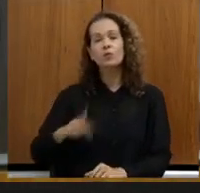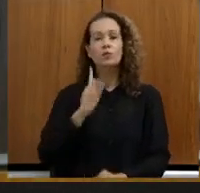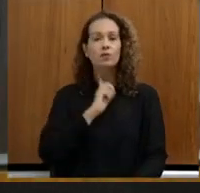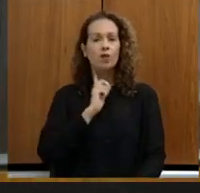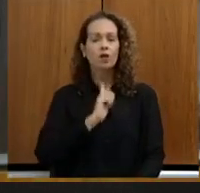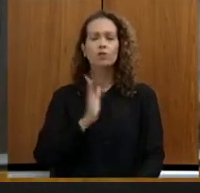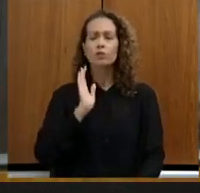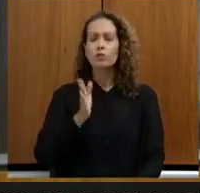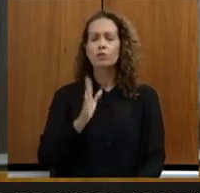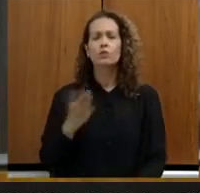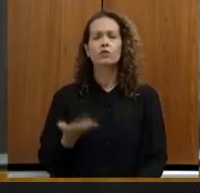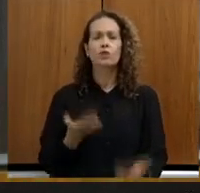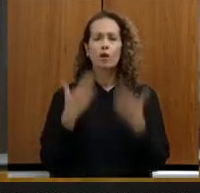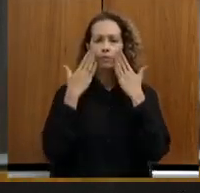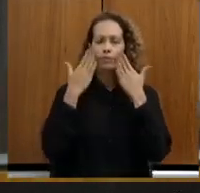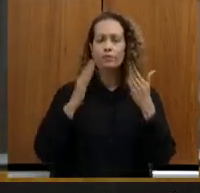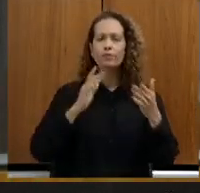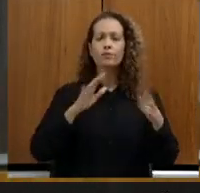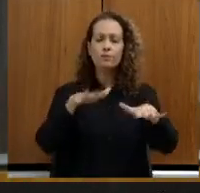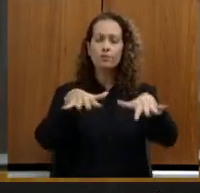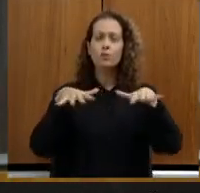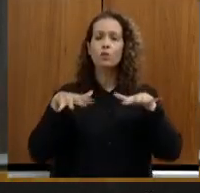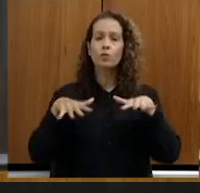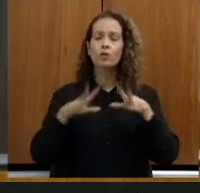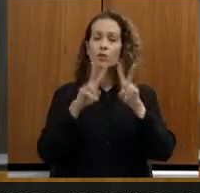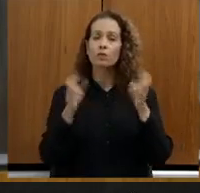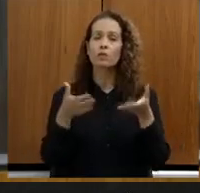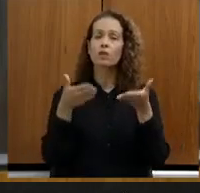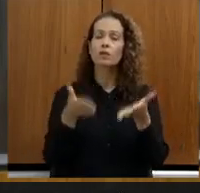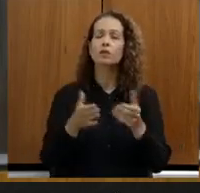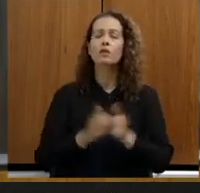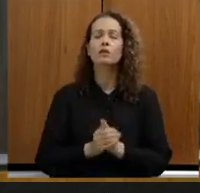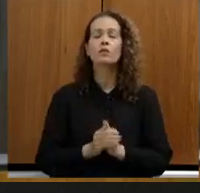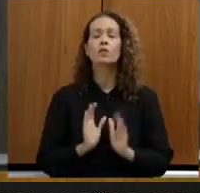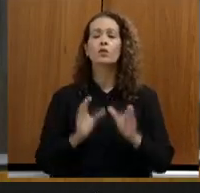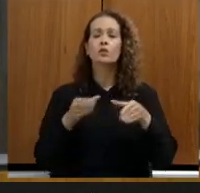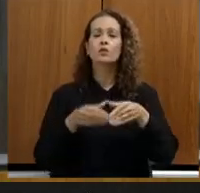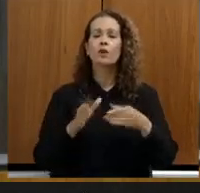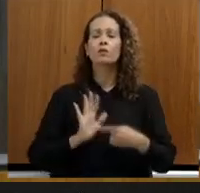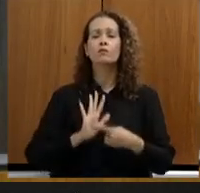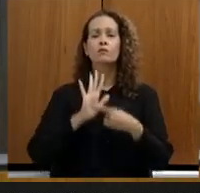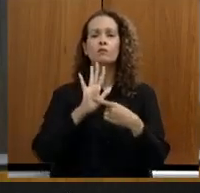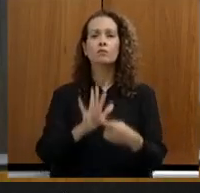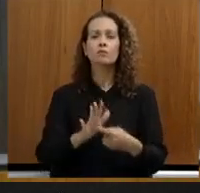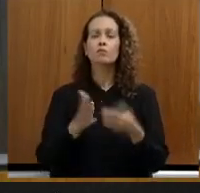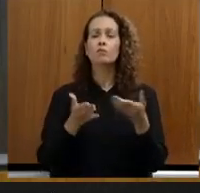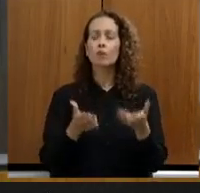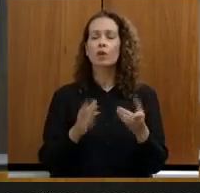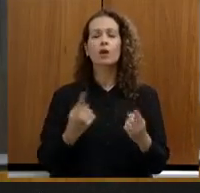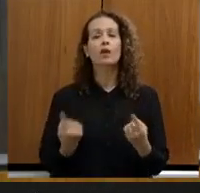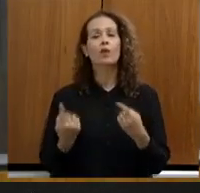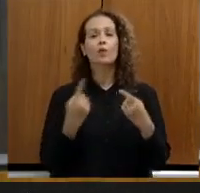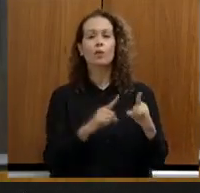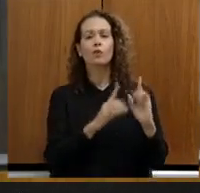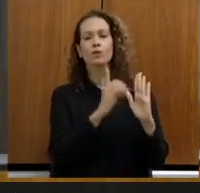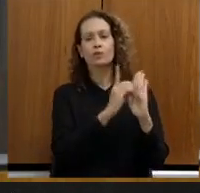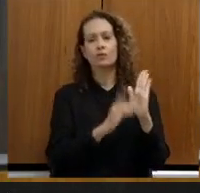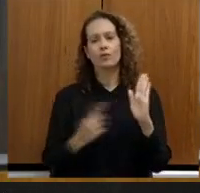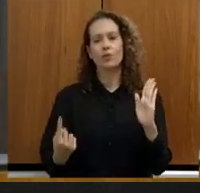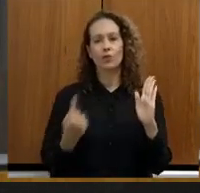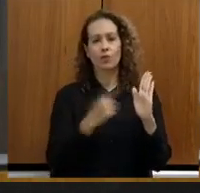pública a esse respeito. E a manifestação do Fórum, ao qual eu me somo, é contra esse decreto,